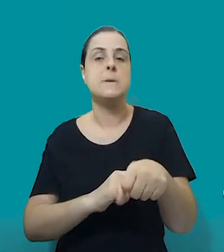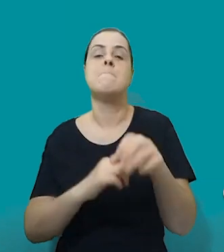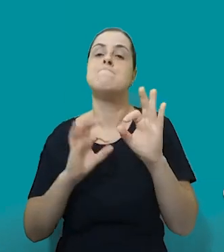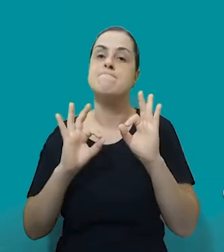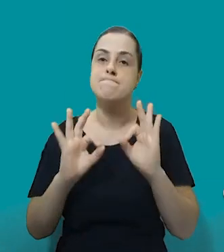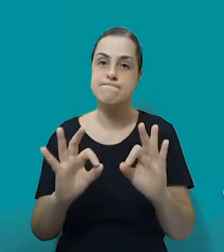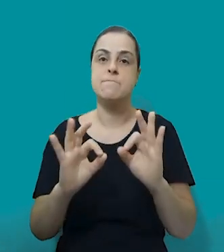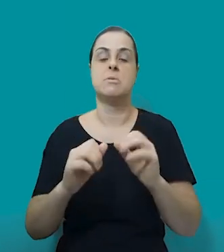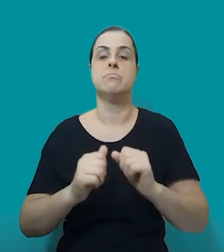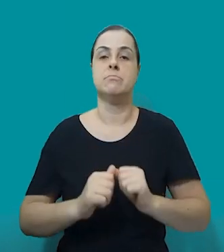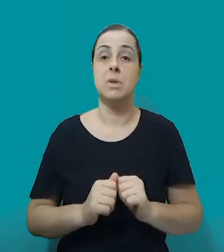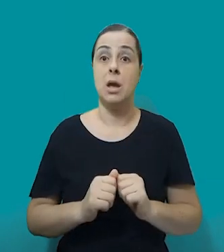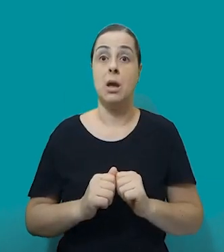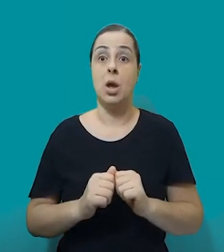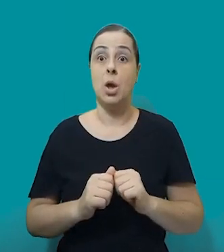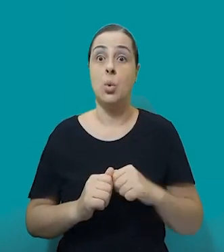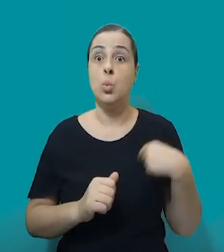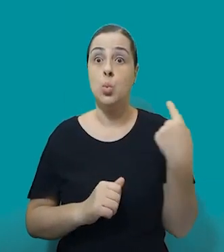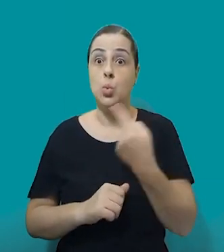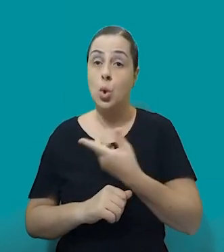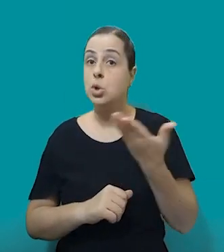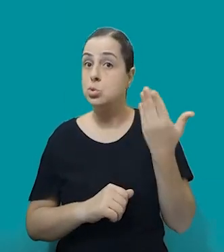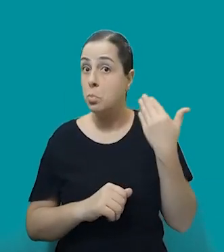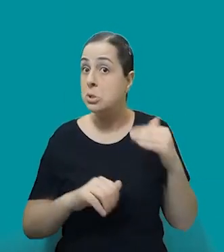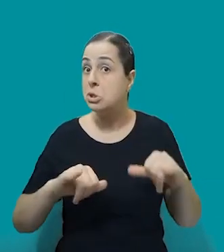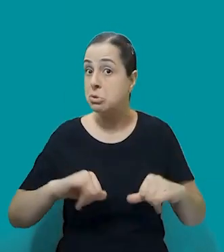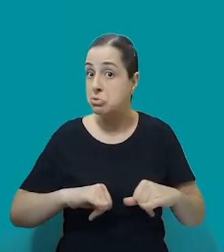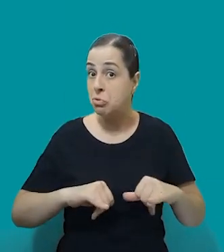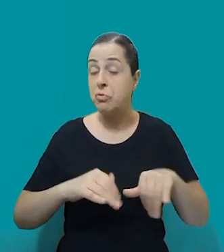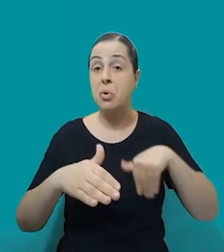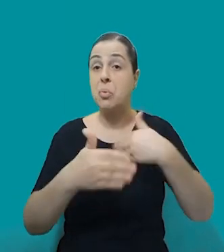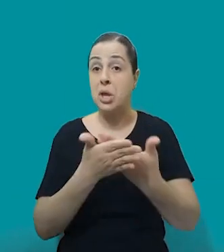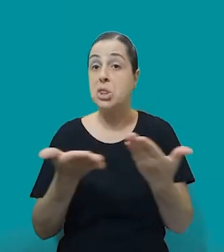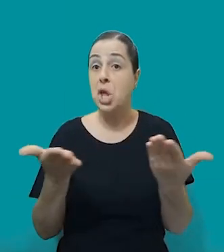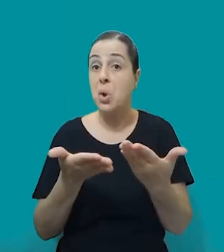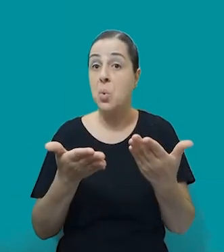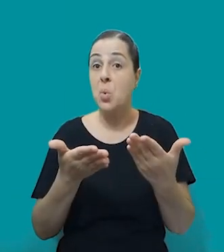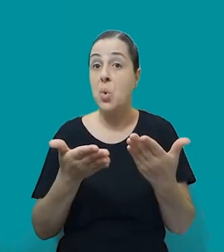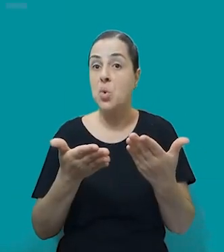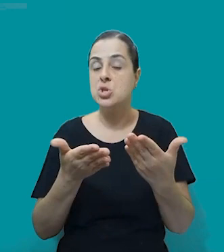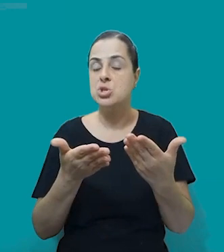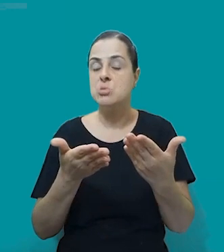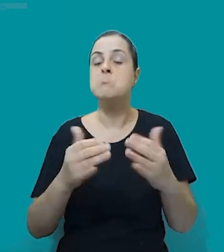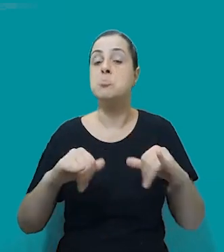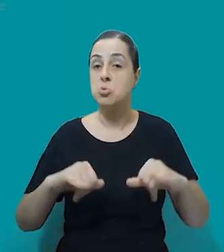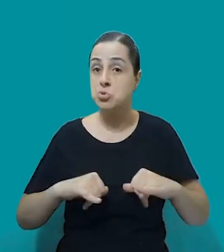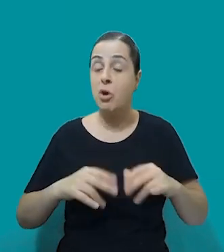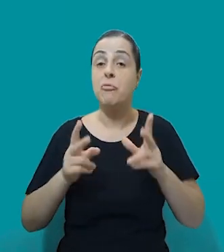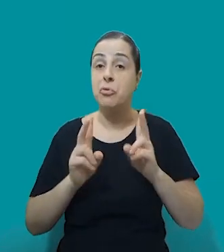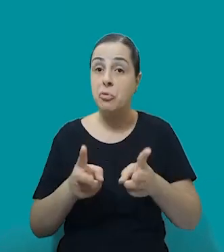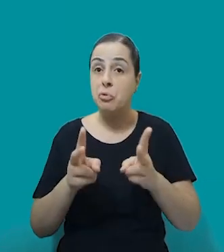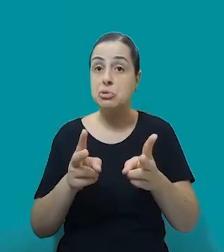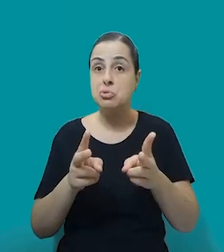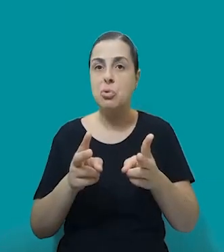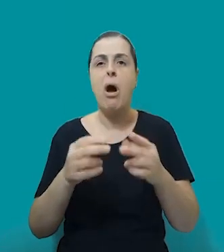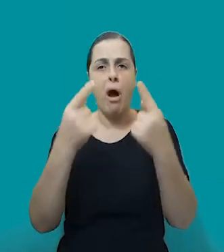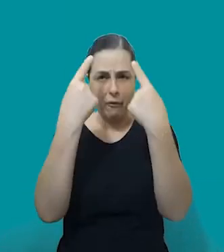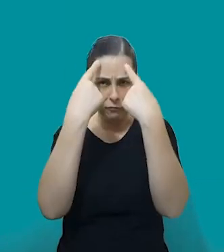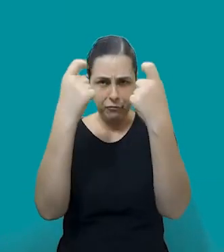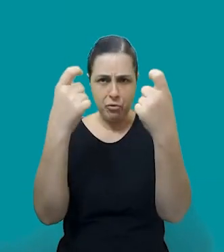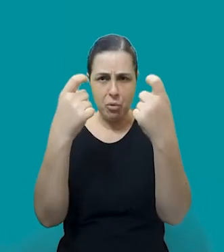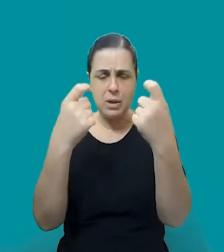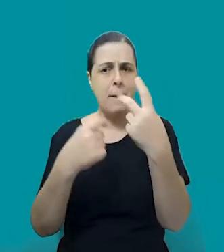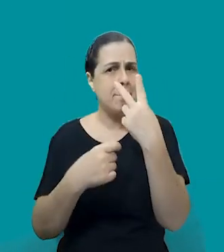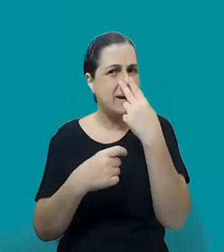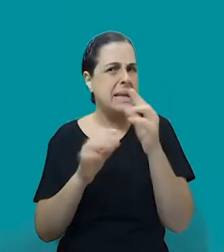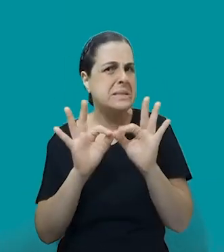a gente ainda sofre, a gente não identifica como sendo violentas, né? A gente não identifica como sendo essas micro violências, mas eu não